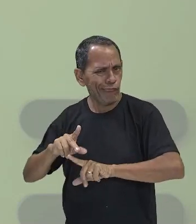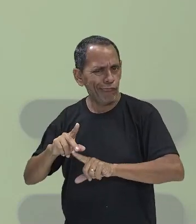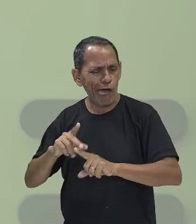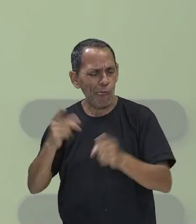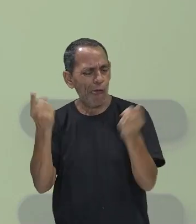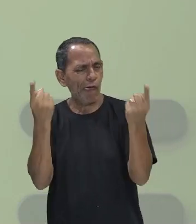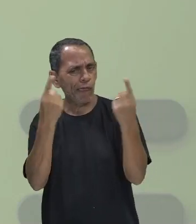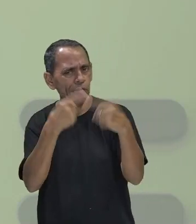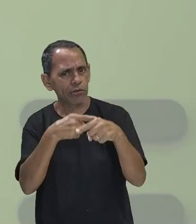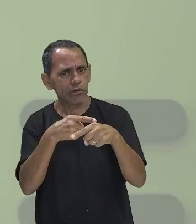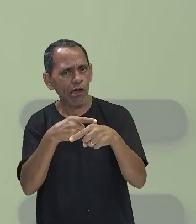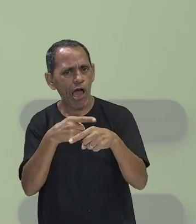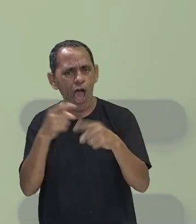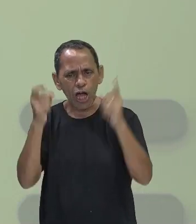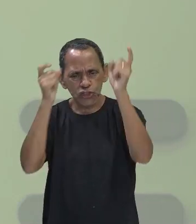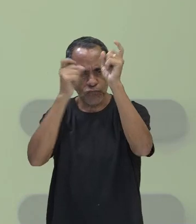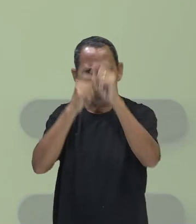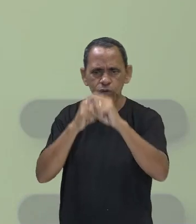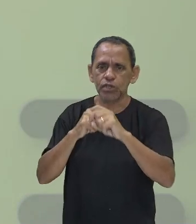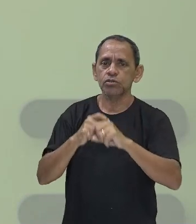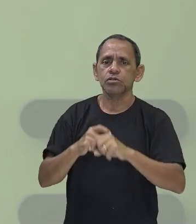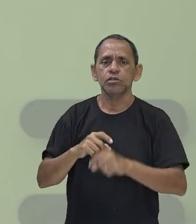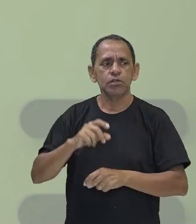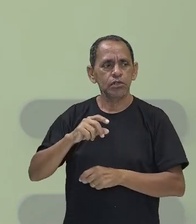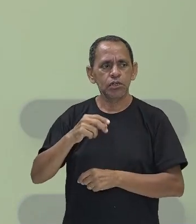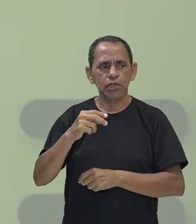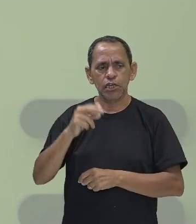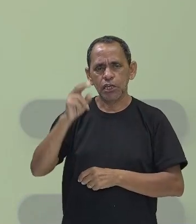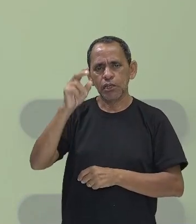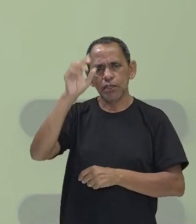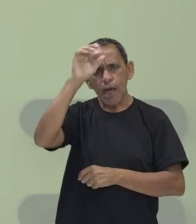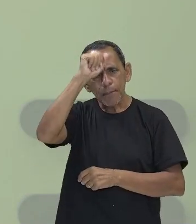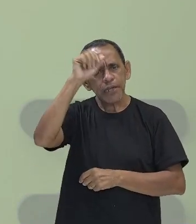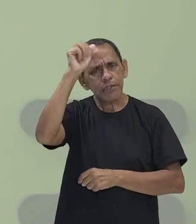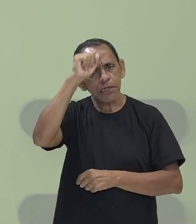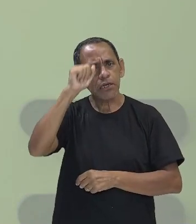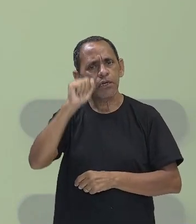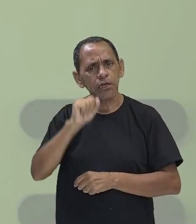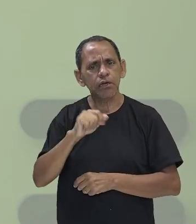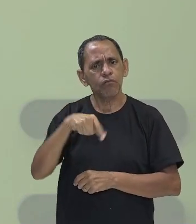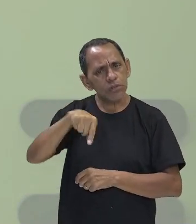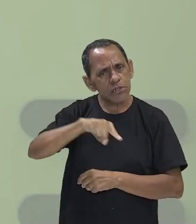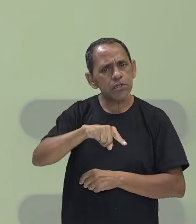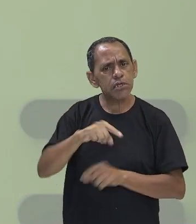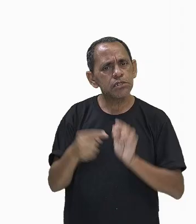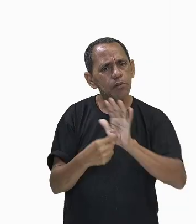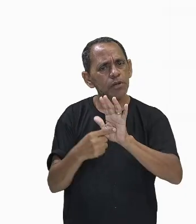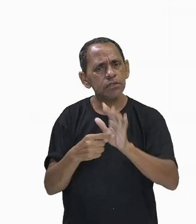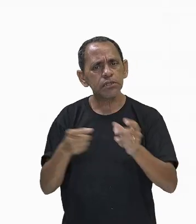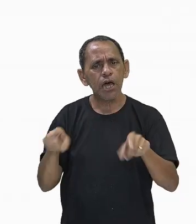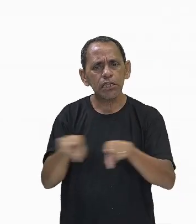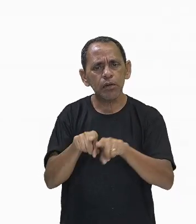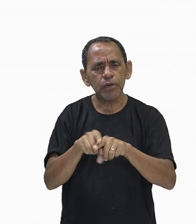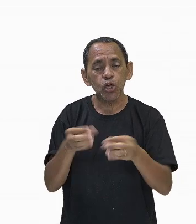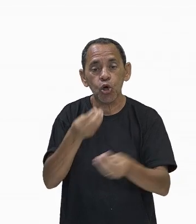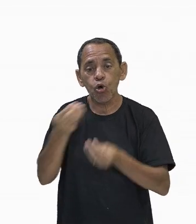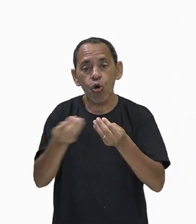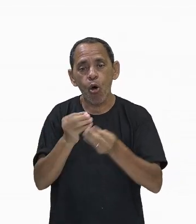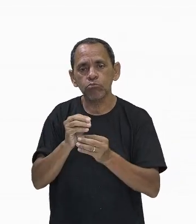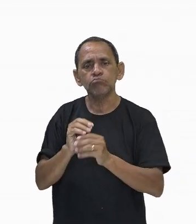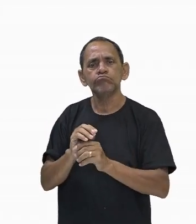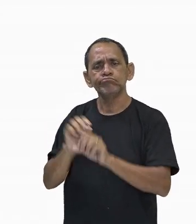mais difícil a assimilação do sistema imune, mas para apresentar a vocês esse sistema como